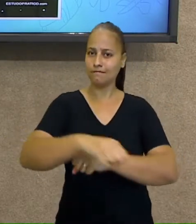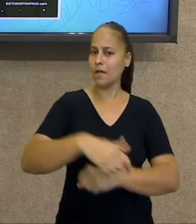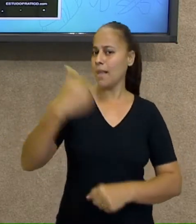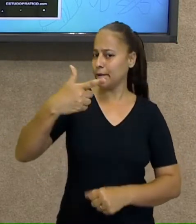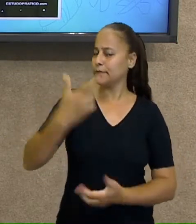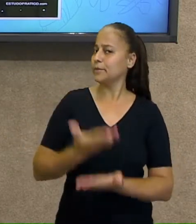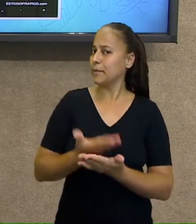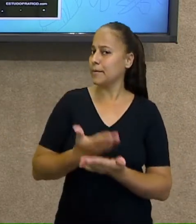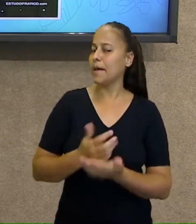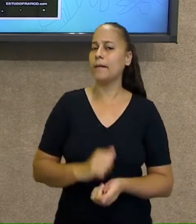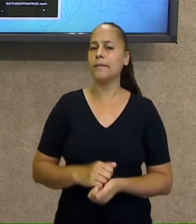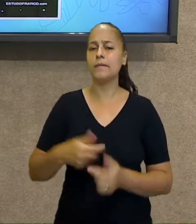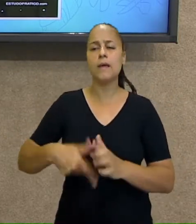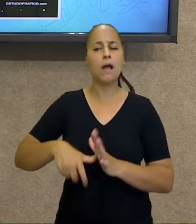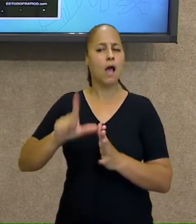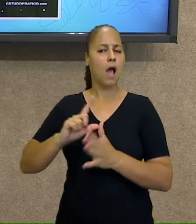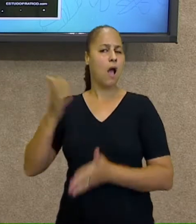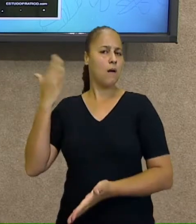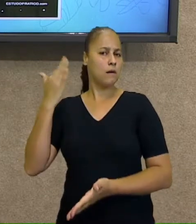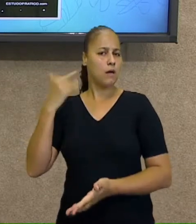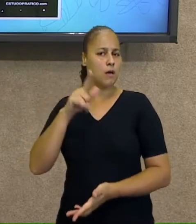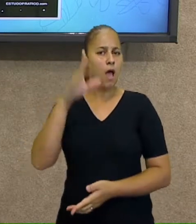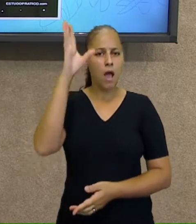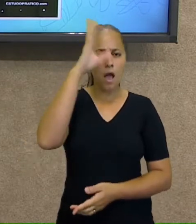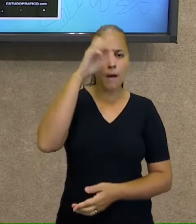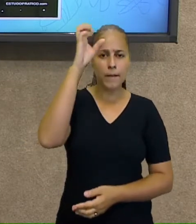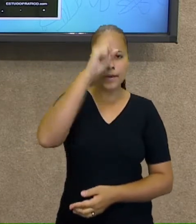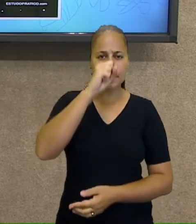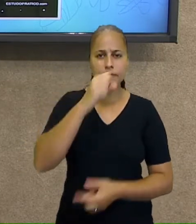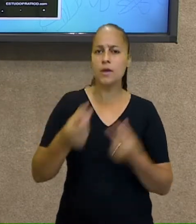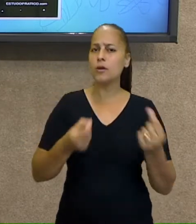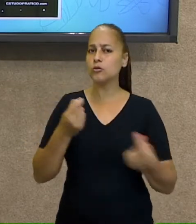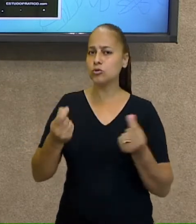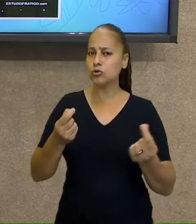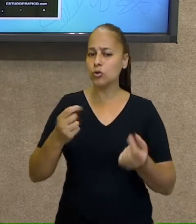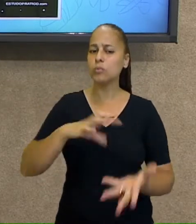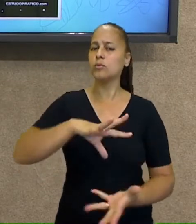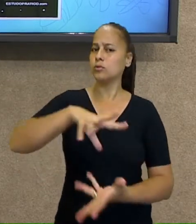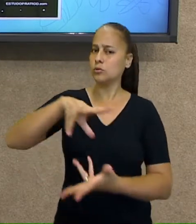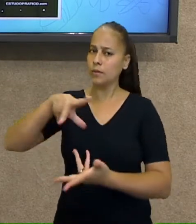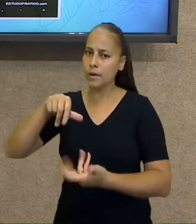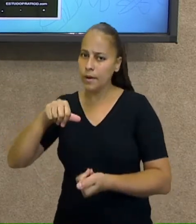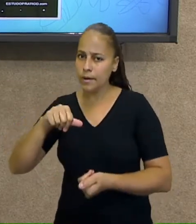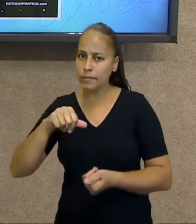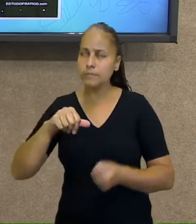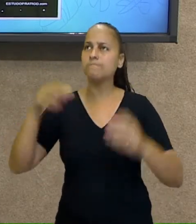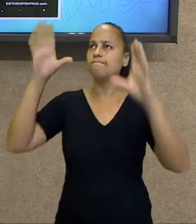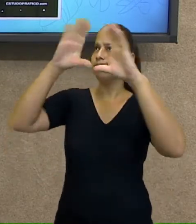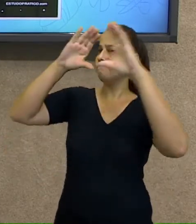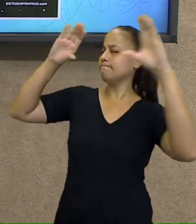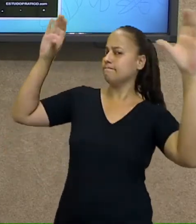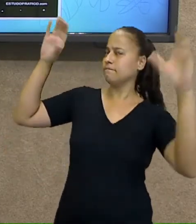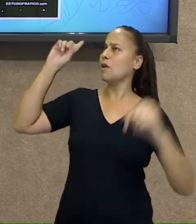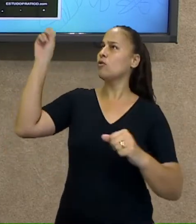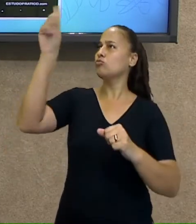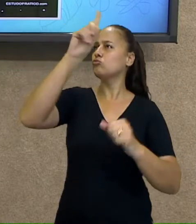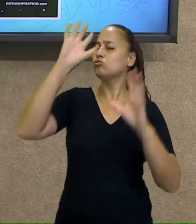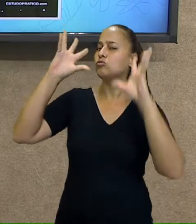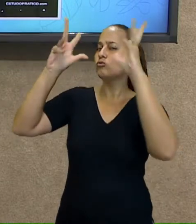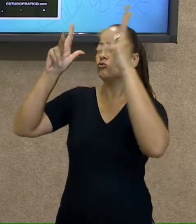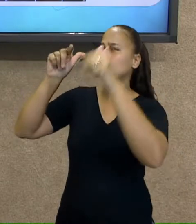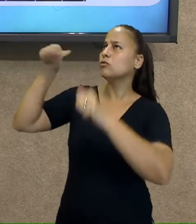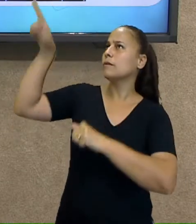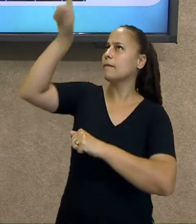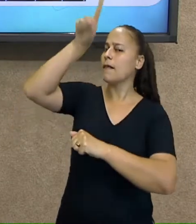aula. Na primeira aula a gente aprendeu sobre os planetas, sobre a Via Láctea, tudo que tem lá em cima, não